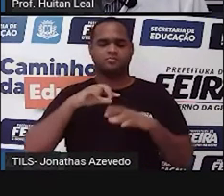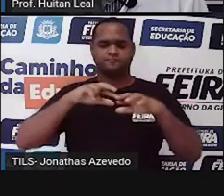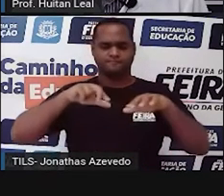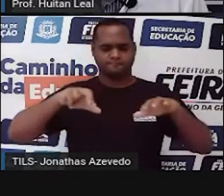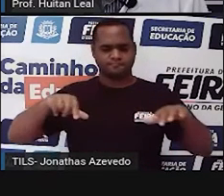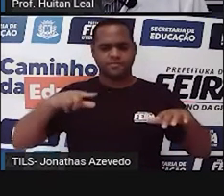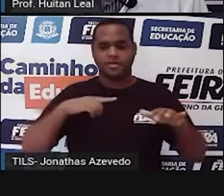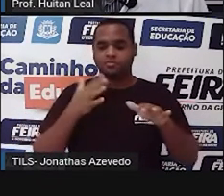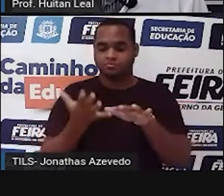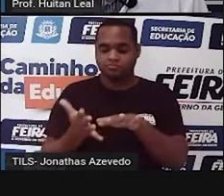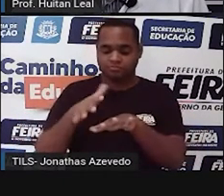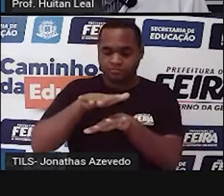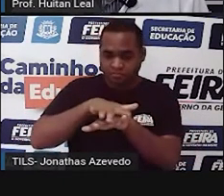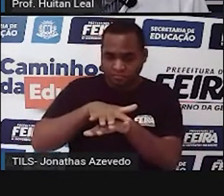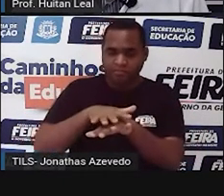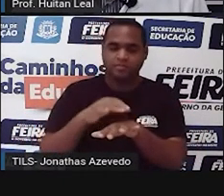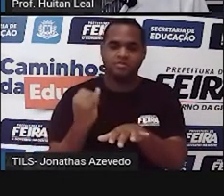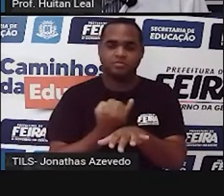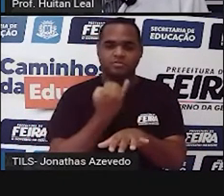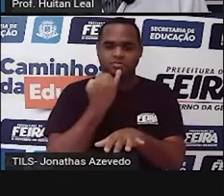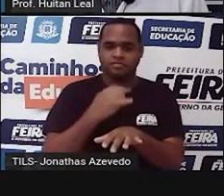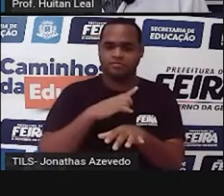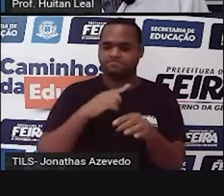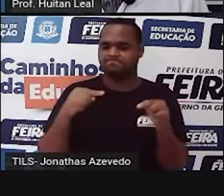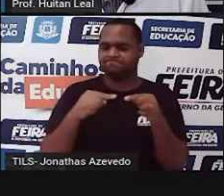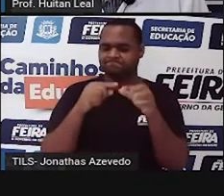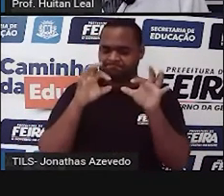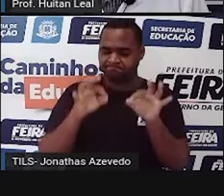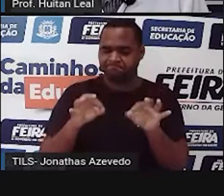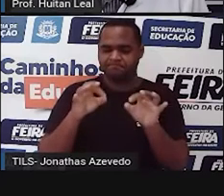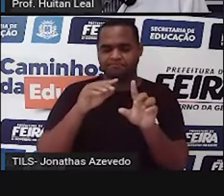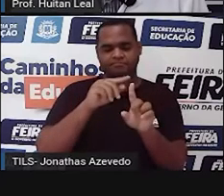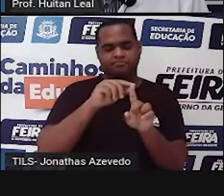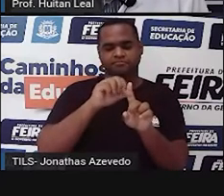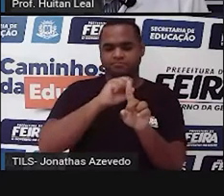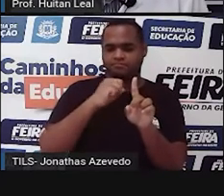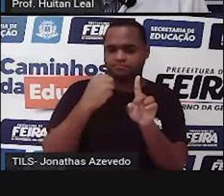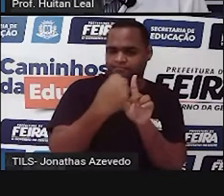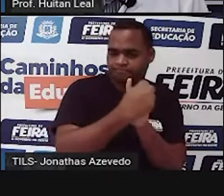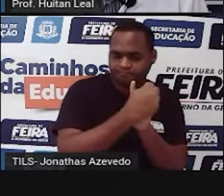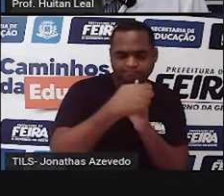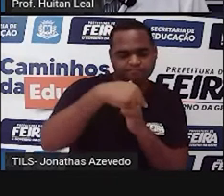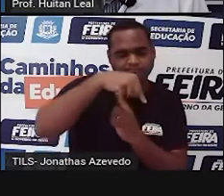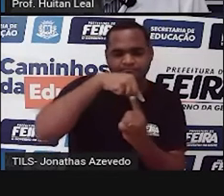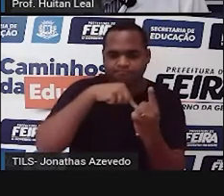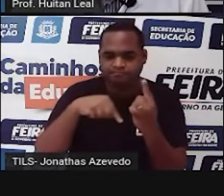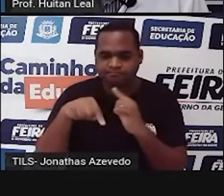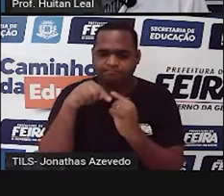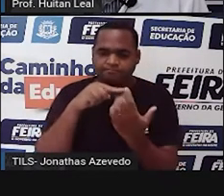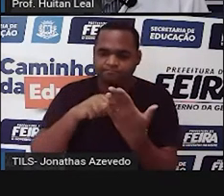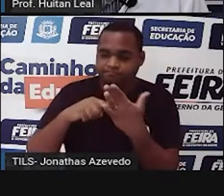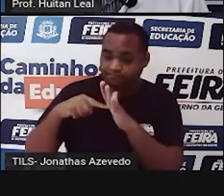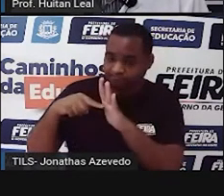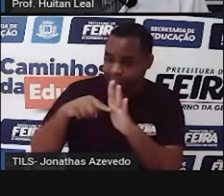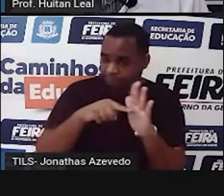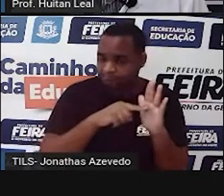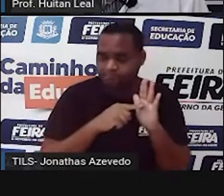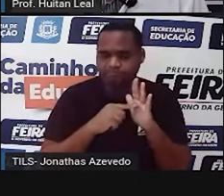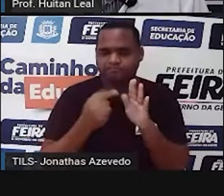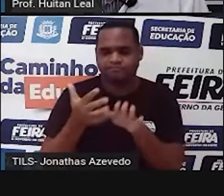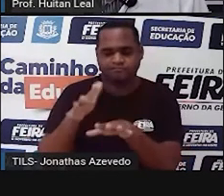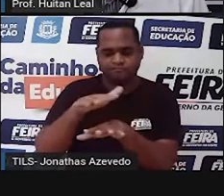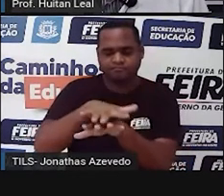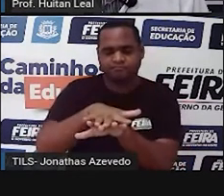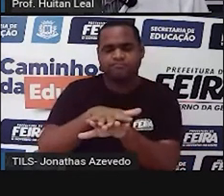a inclusão é necessária para que tenhamos uma sociedade harmônica. Geralmente, quando se fala em inclusão,